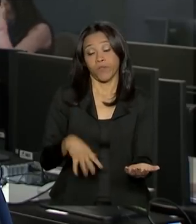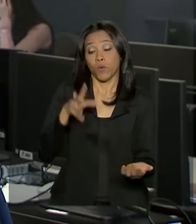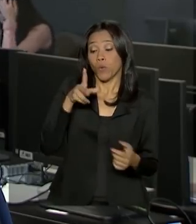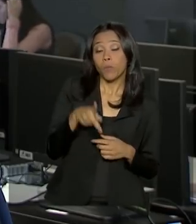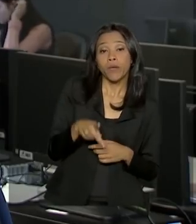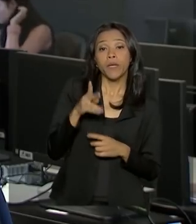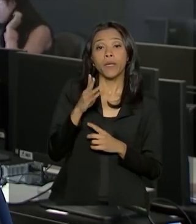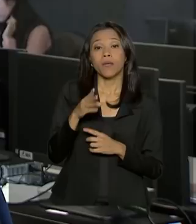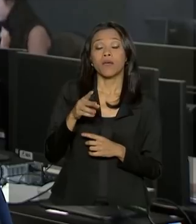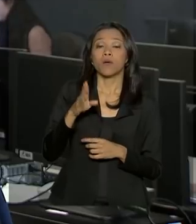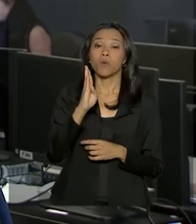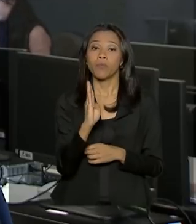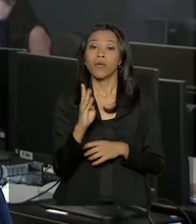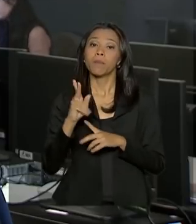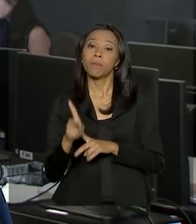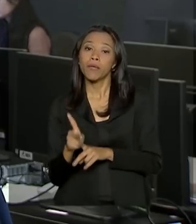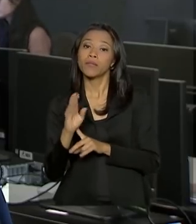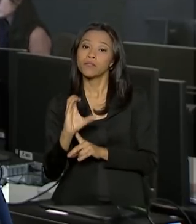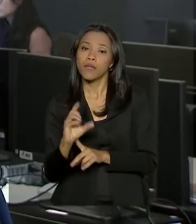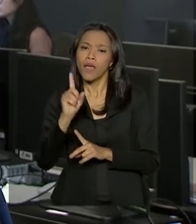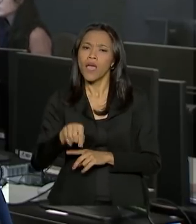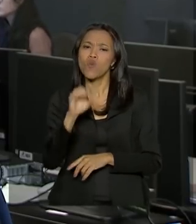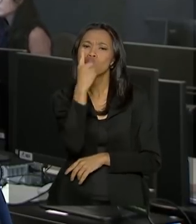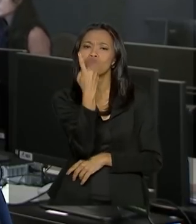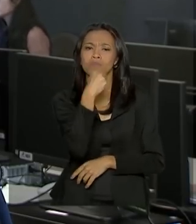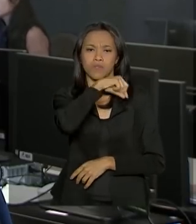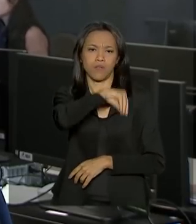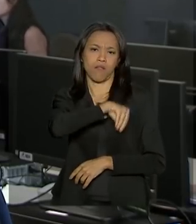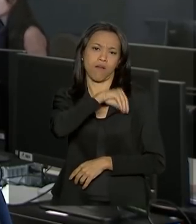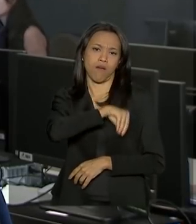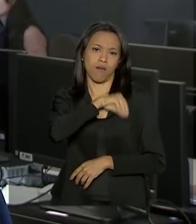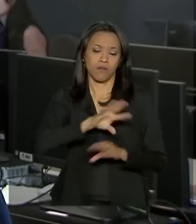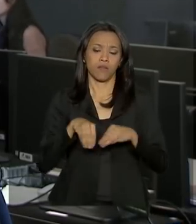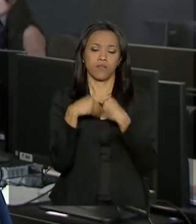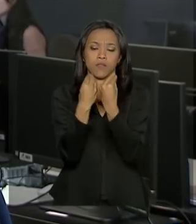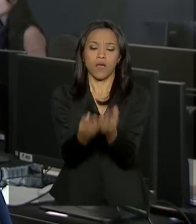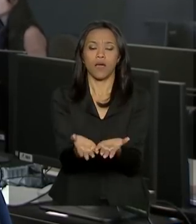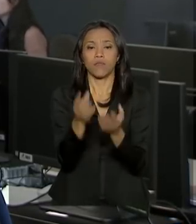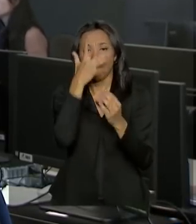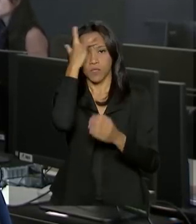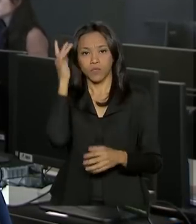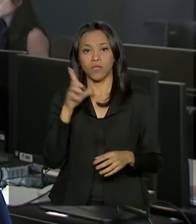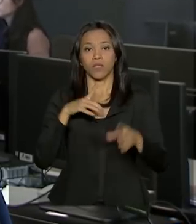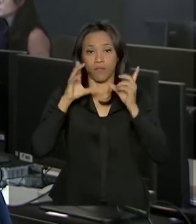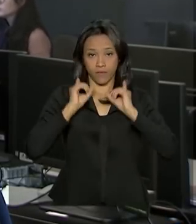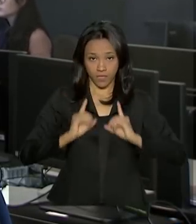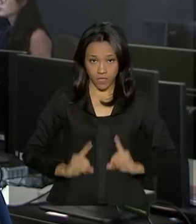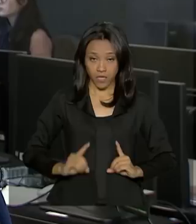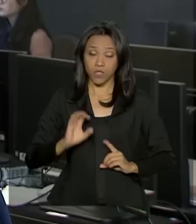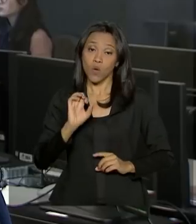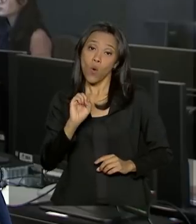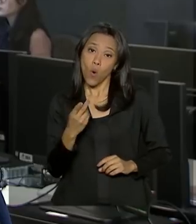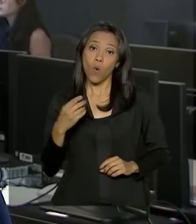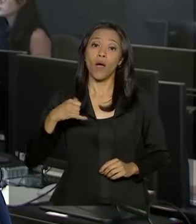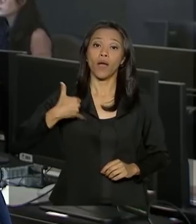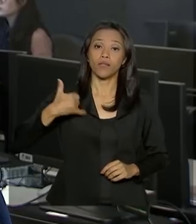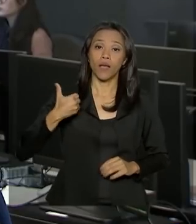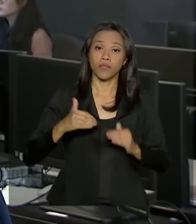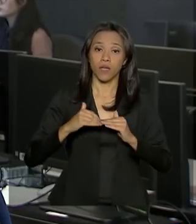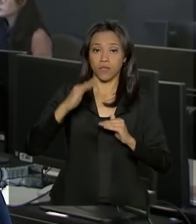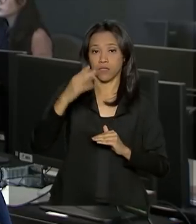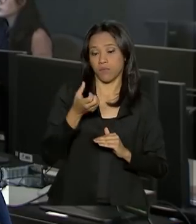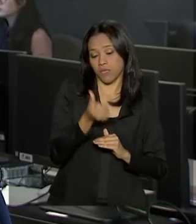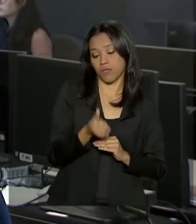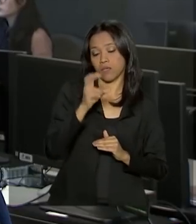é um auxílio mensal no valor de um salário mínimo destinado a deficientes ou a quem tem mais de 65 anos que possua renda